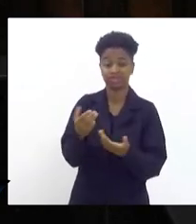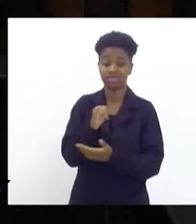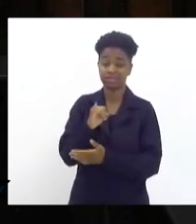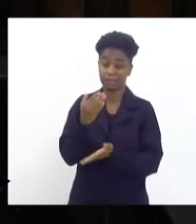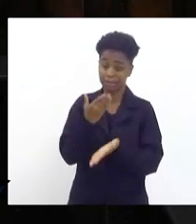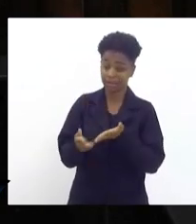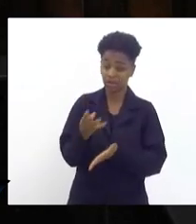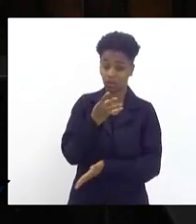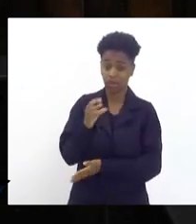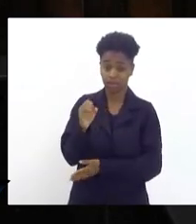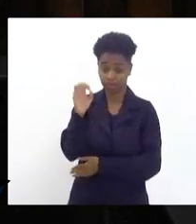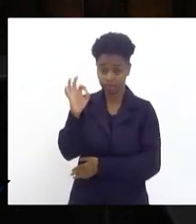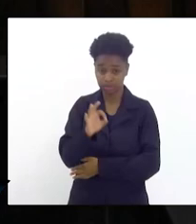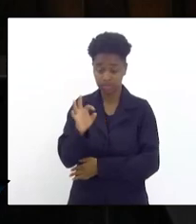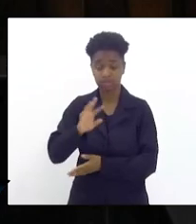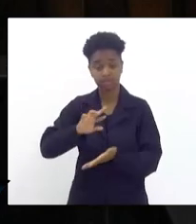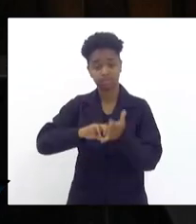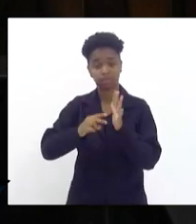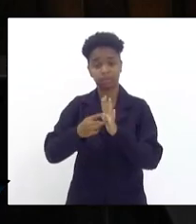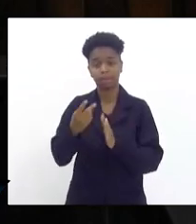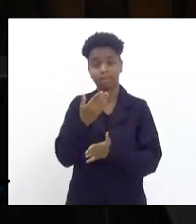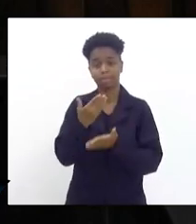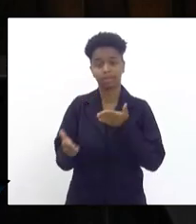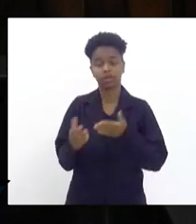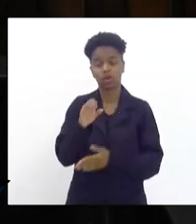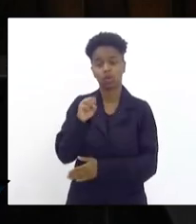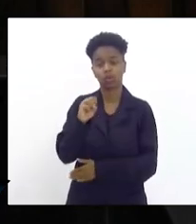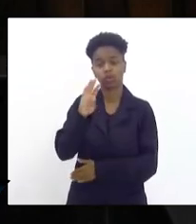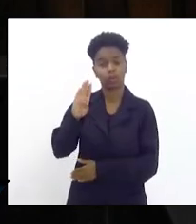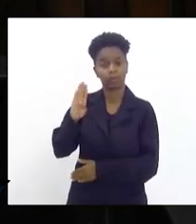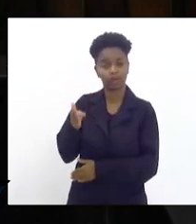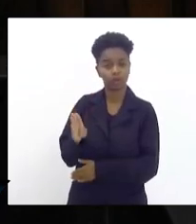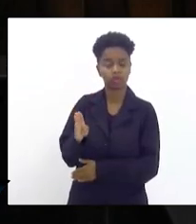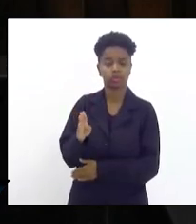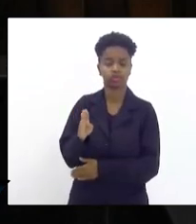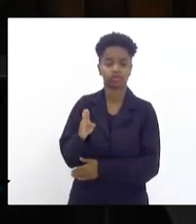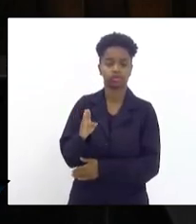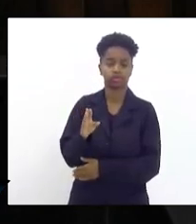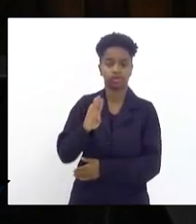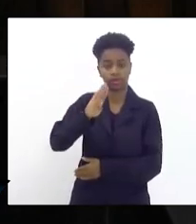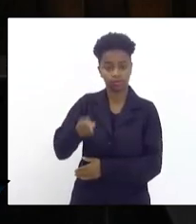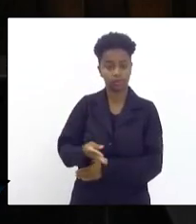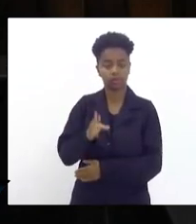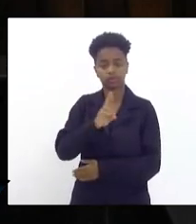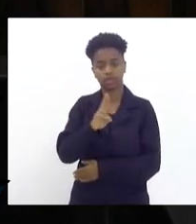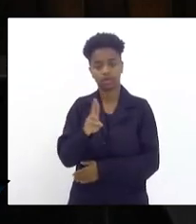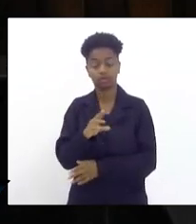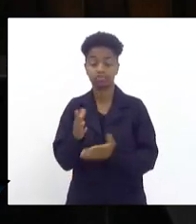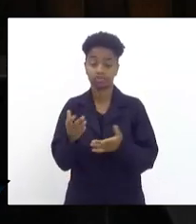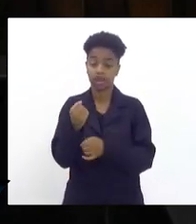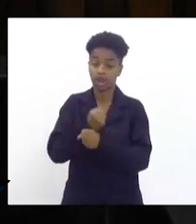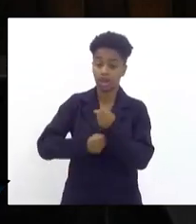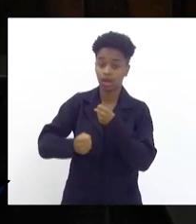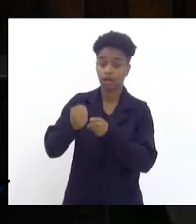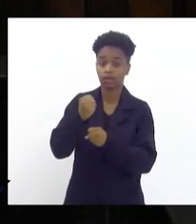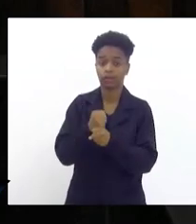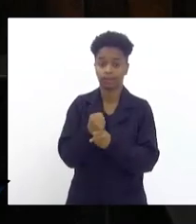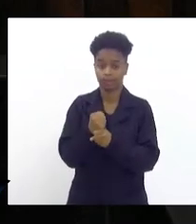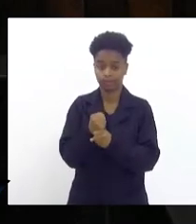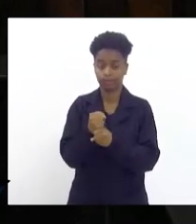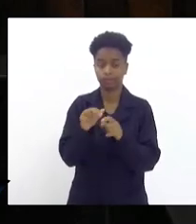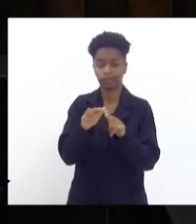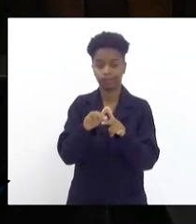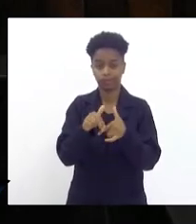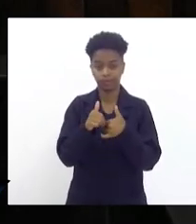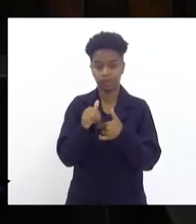é perder 8 bilhões de reais. Cumpri lembrar a vossa excelência que o ano passado, por